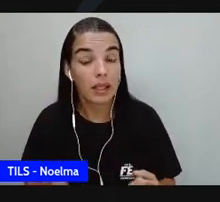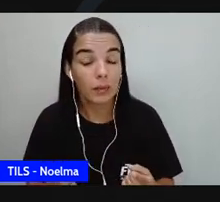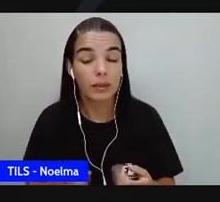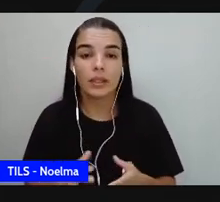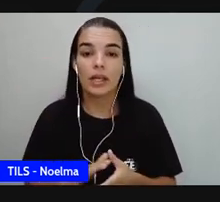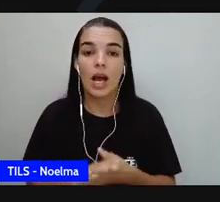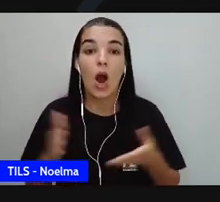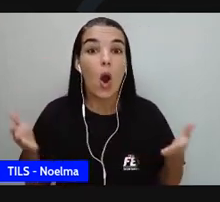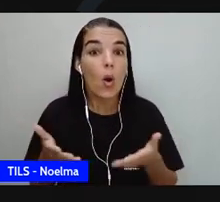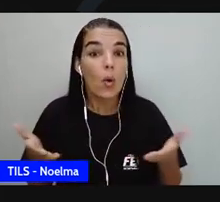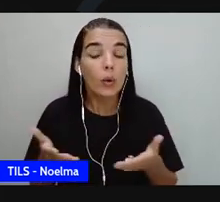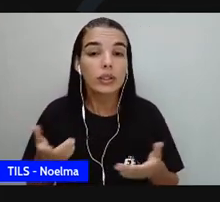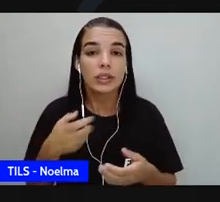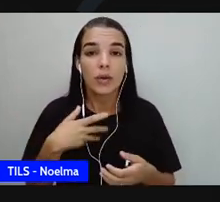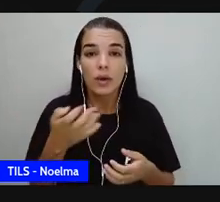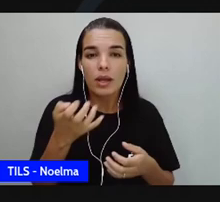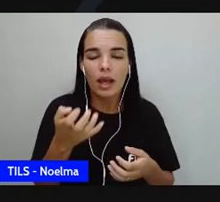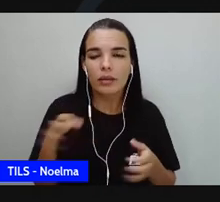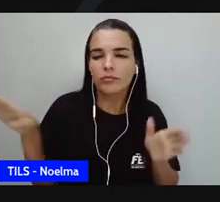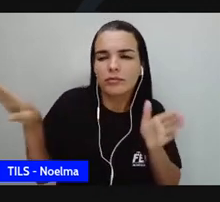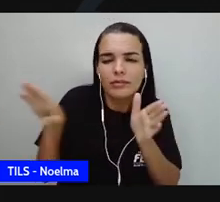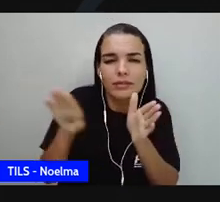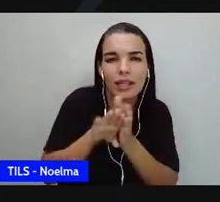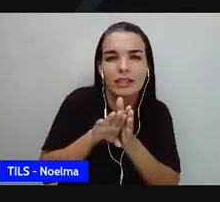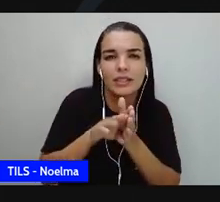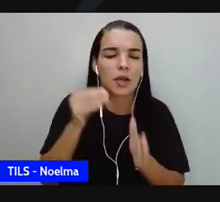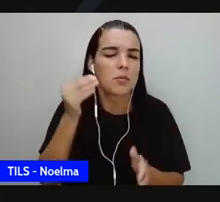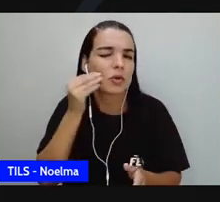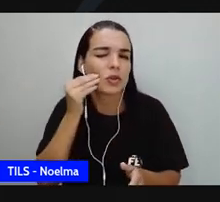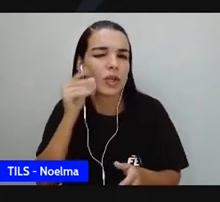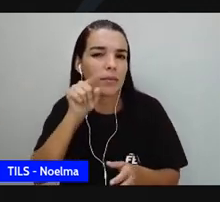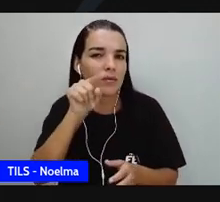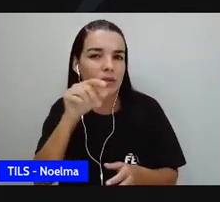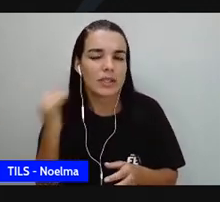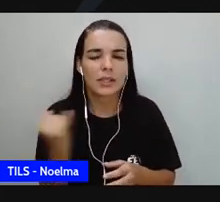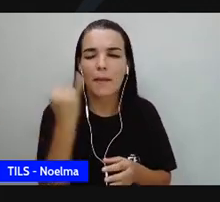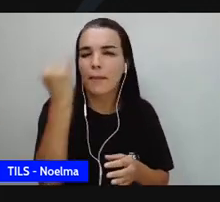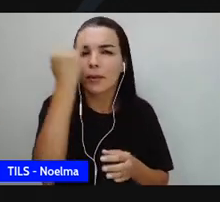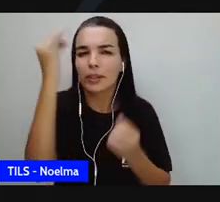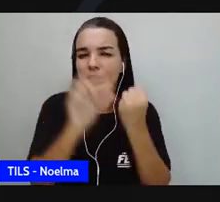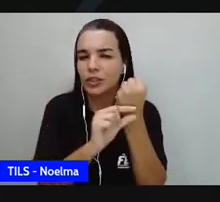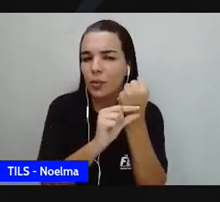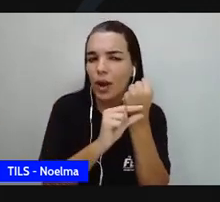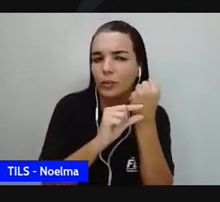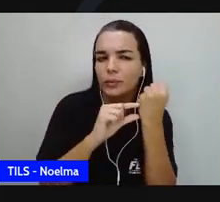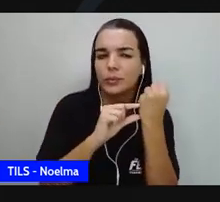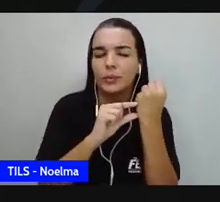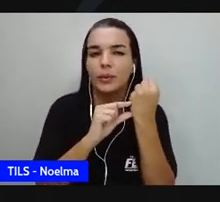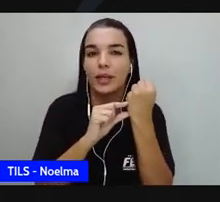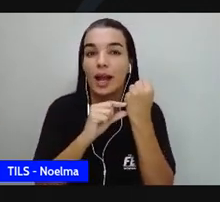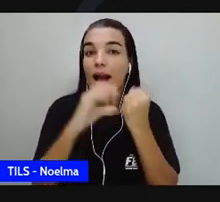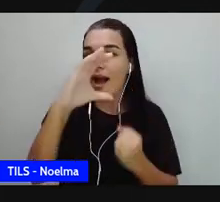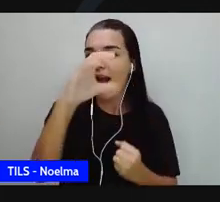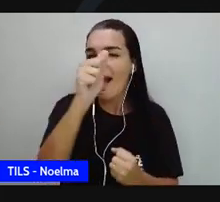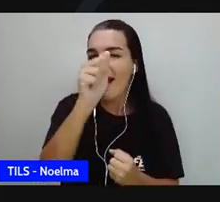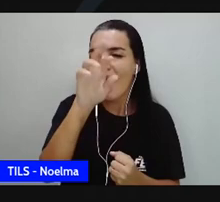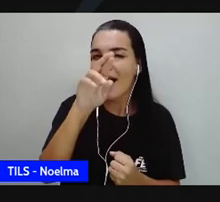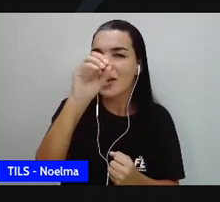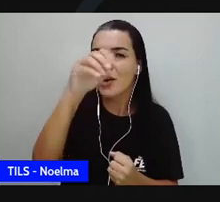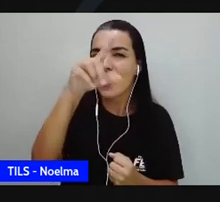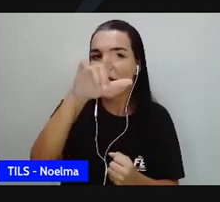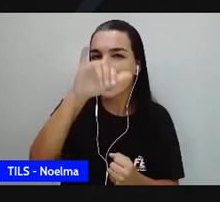para vocês que eu estou trazendo uma escritora importante, que é Carolina Maria de Jesus. E ela,